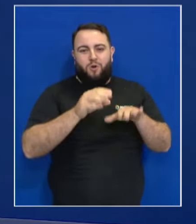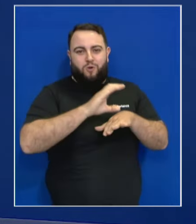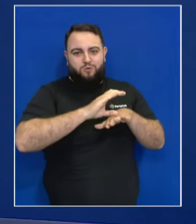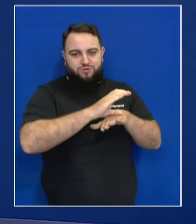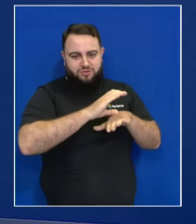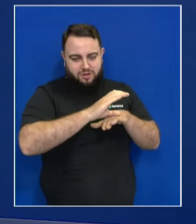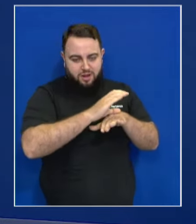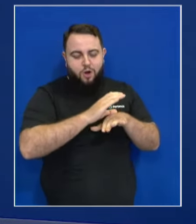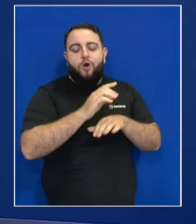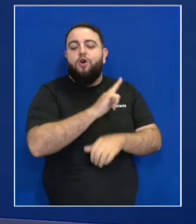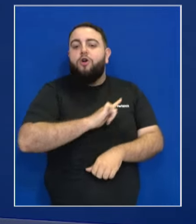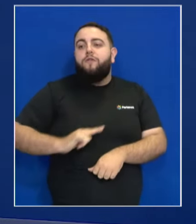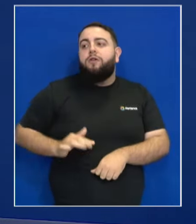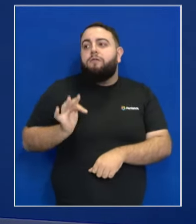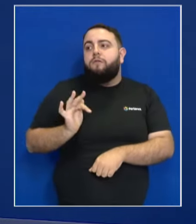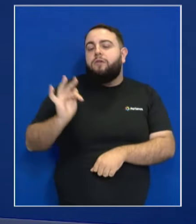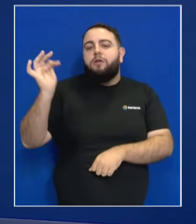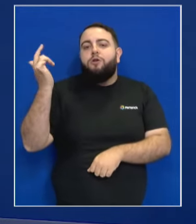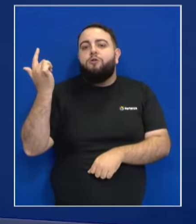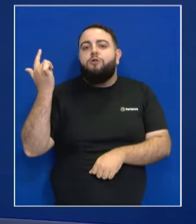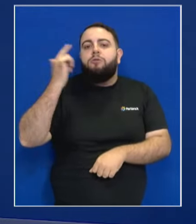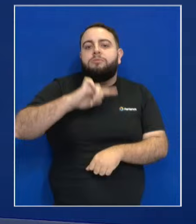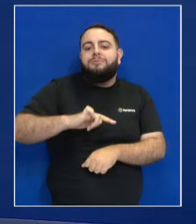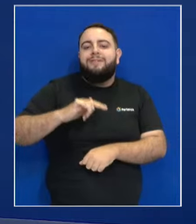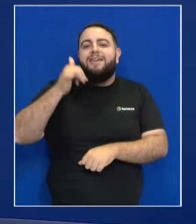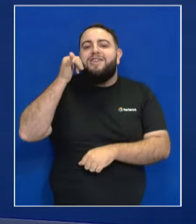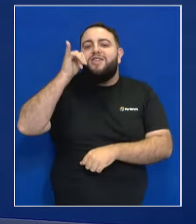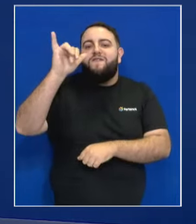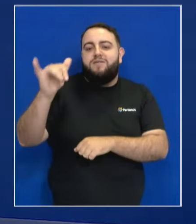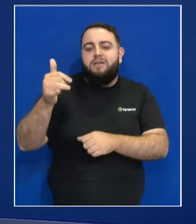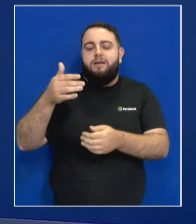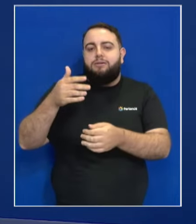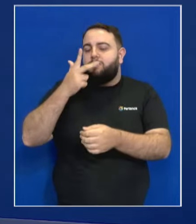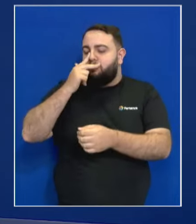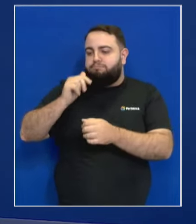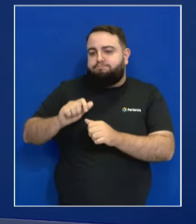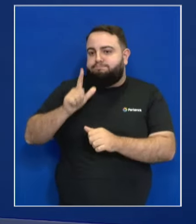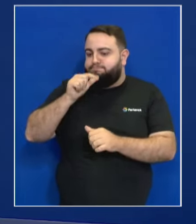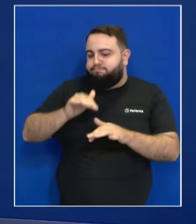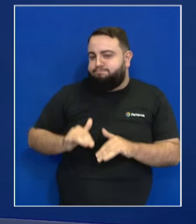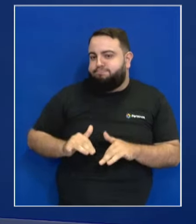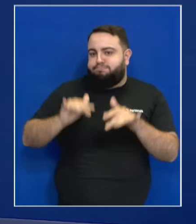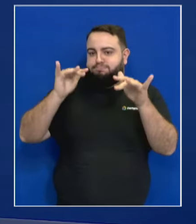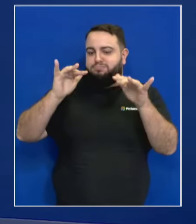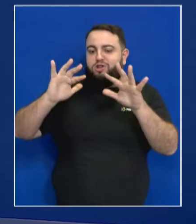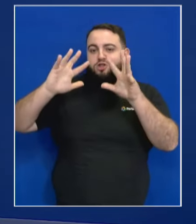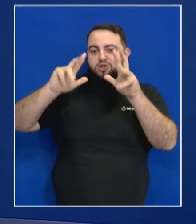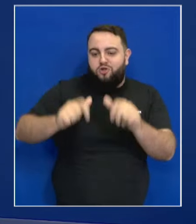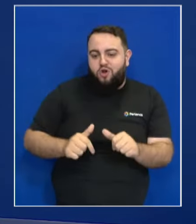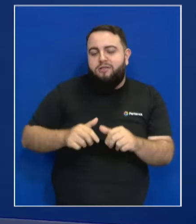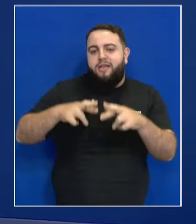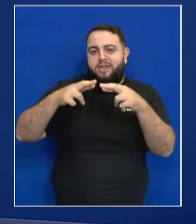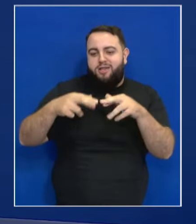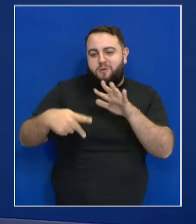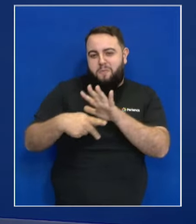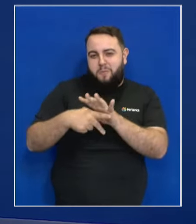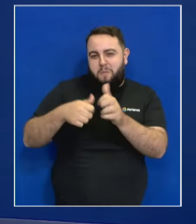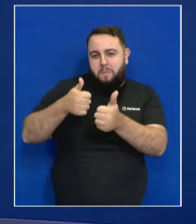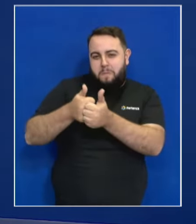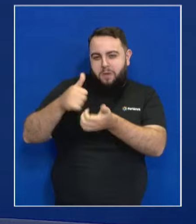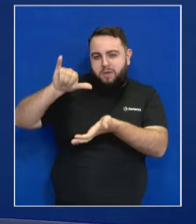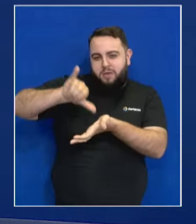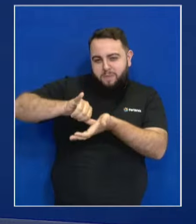governo federal em conseguir fazer a prevenção contra a cheia em toda a região metropolitana. Aliás, é sua atribuição constitucional em todos os municípios.